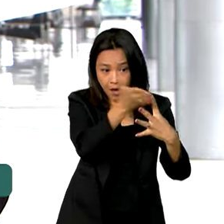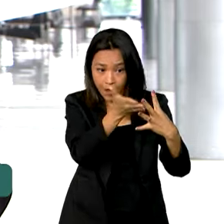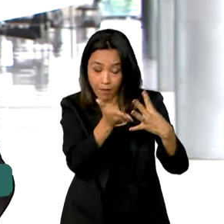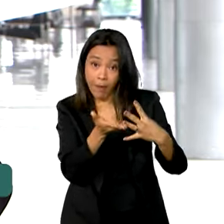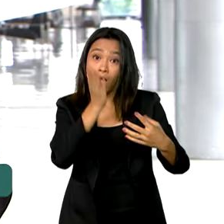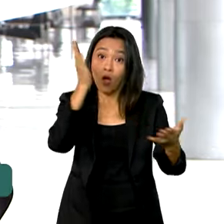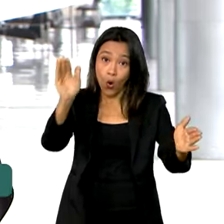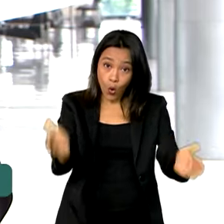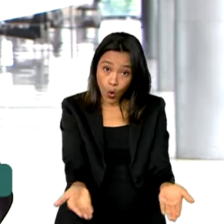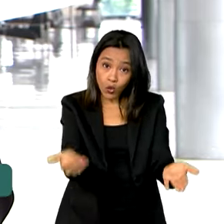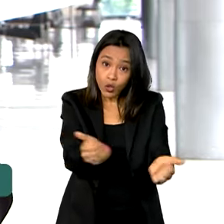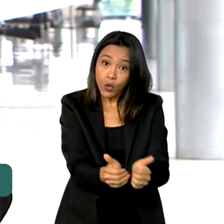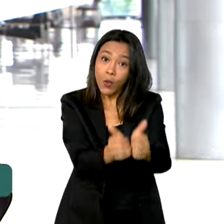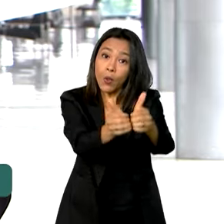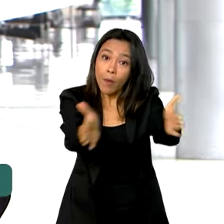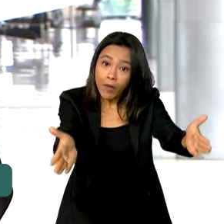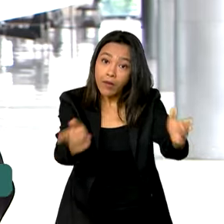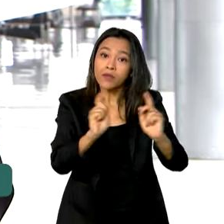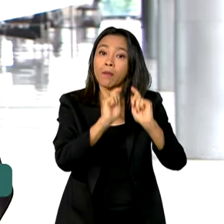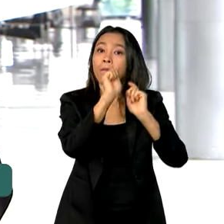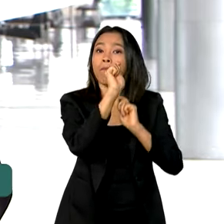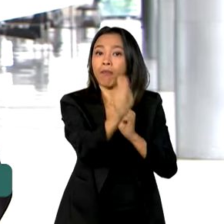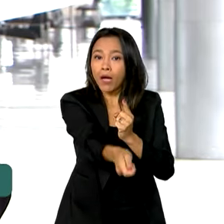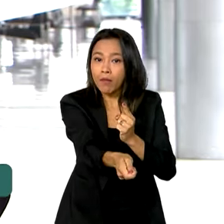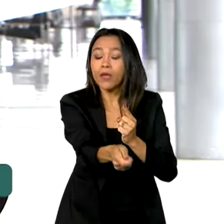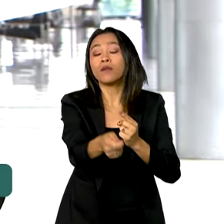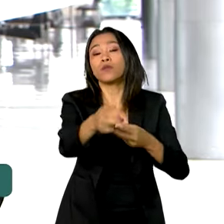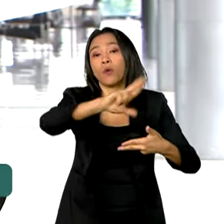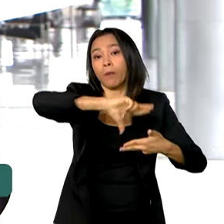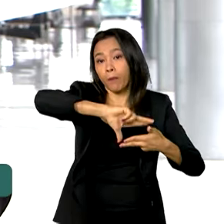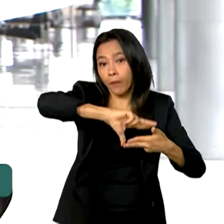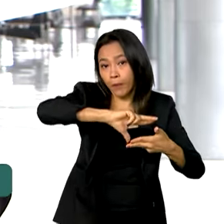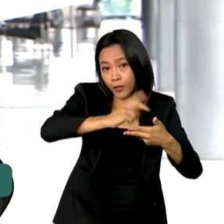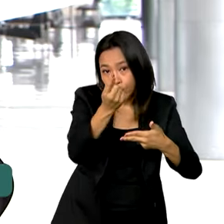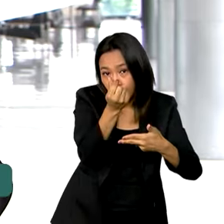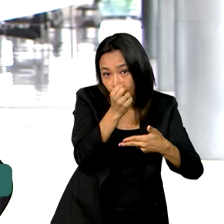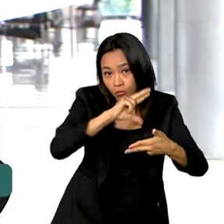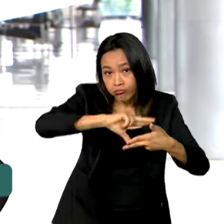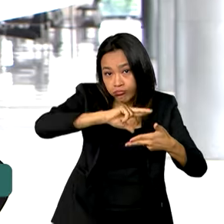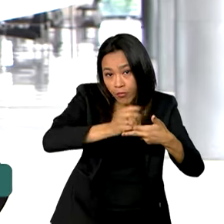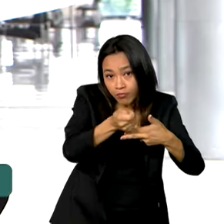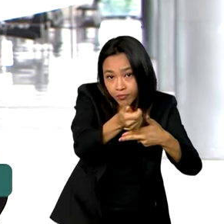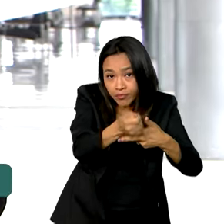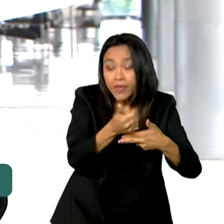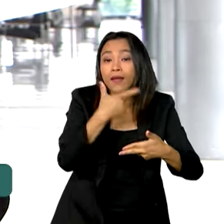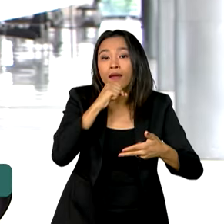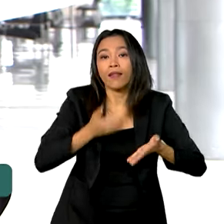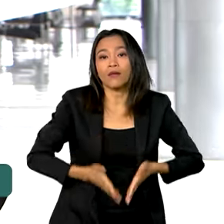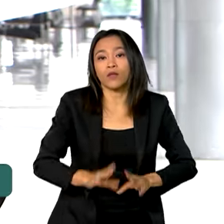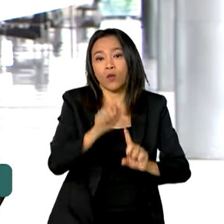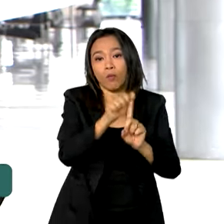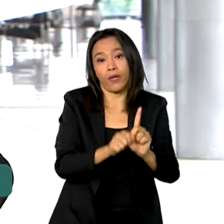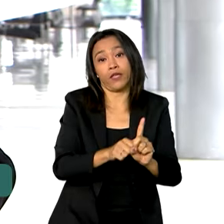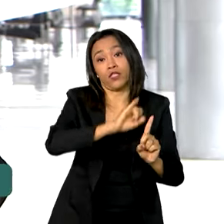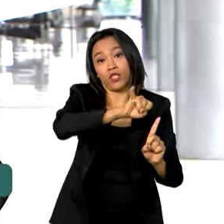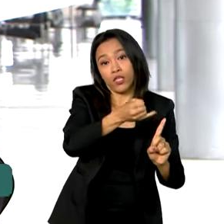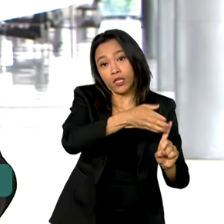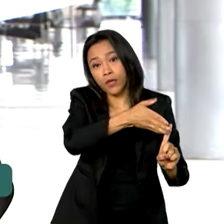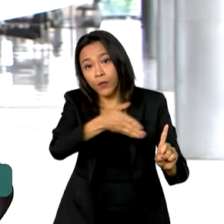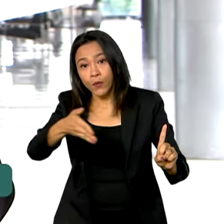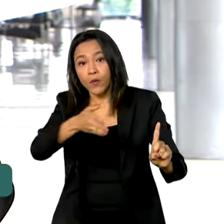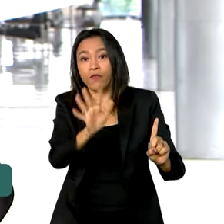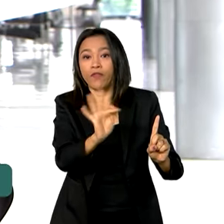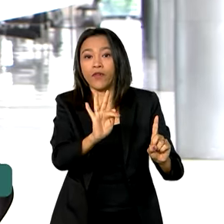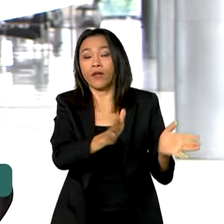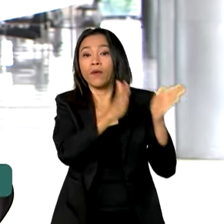começa a ser pago hoje. Esse pagamento começa hoje. E aí quem vai receber hoje são aqueles estudantes que nasceram nos meses de janeiro e fevereiro. Amanhã